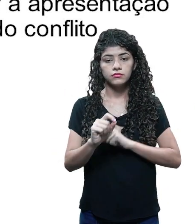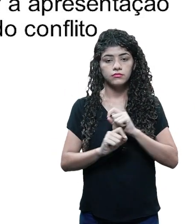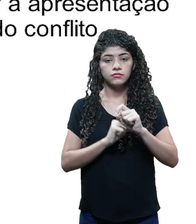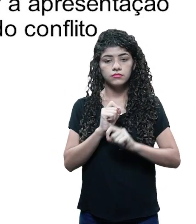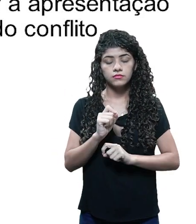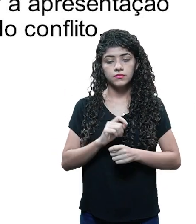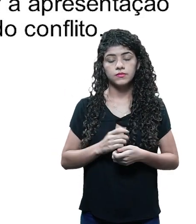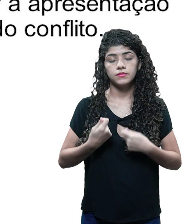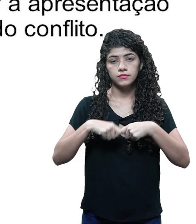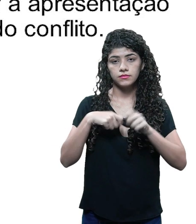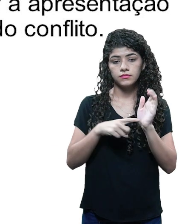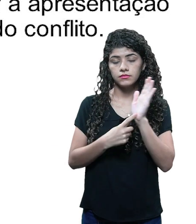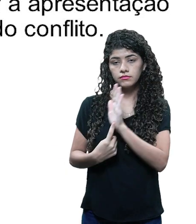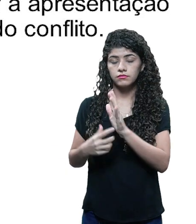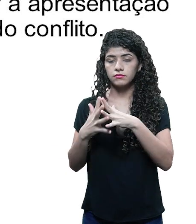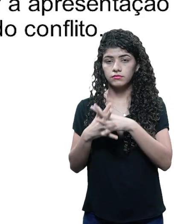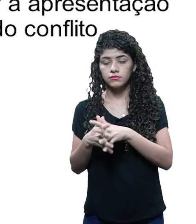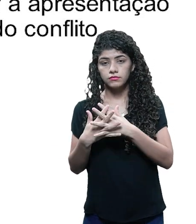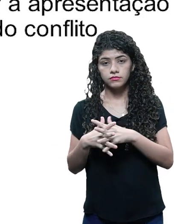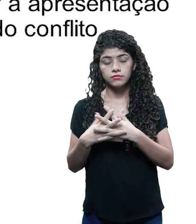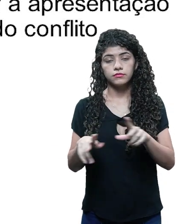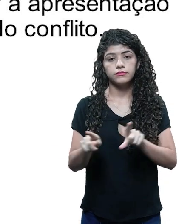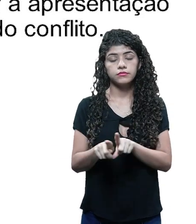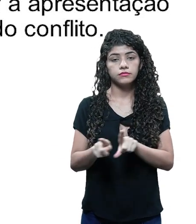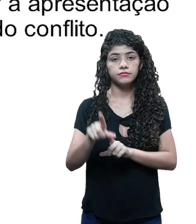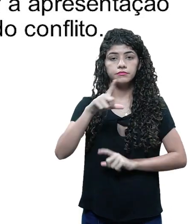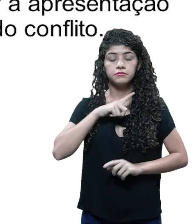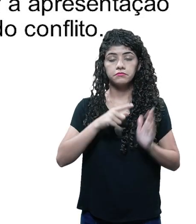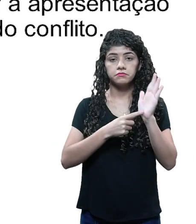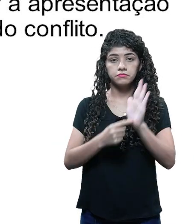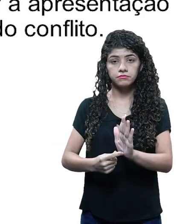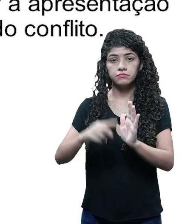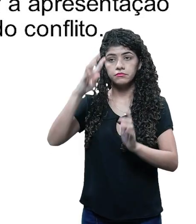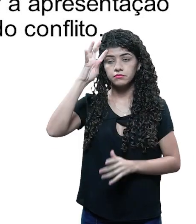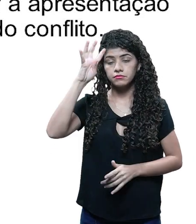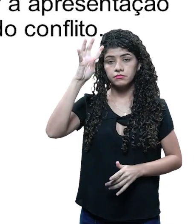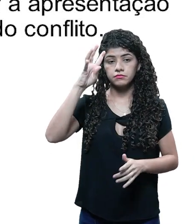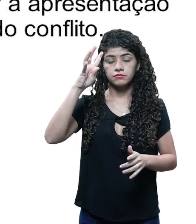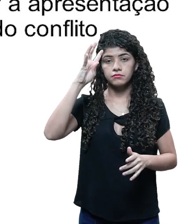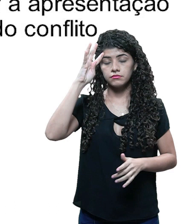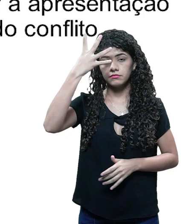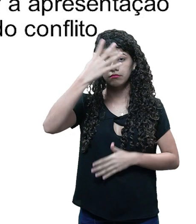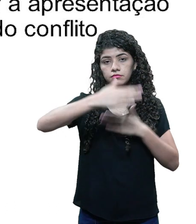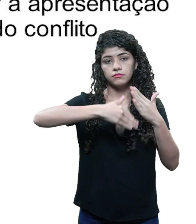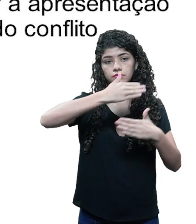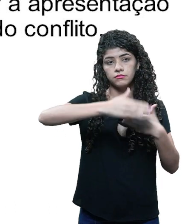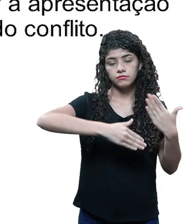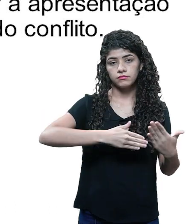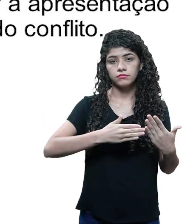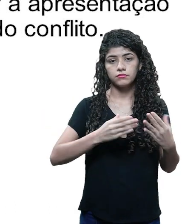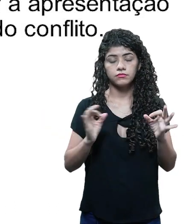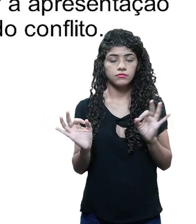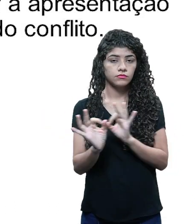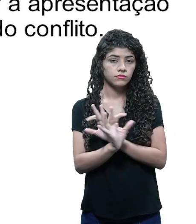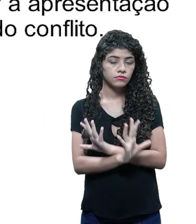da trama. Ela deve expor o conflito e ter a apresentação do conflito, o desenvolvimento